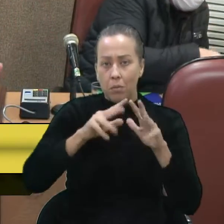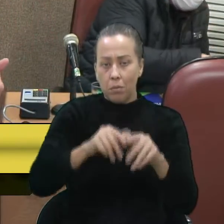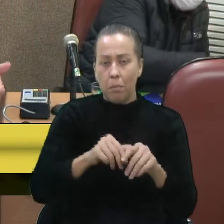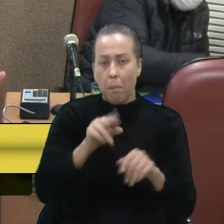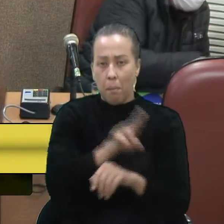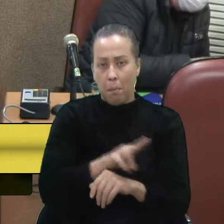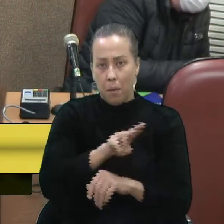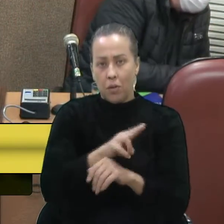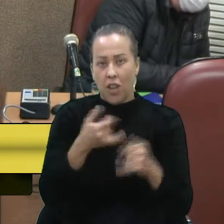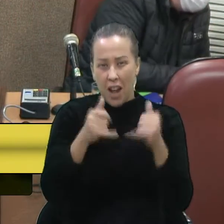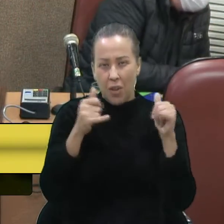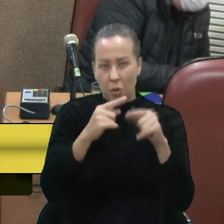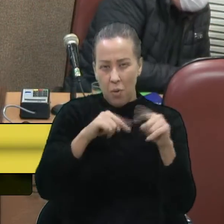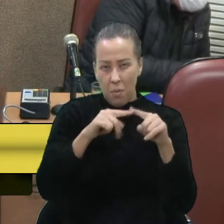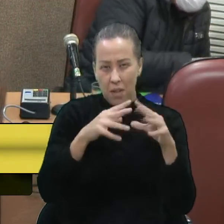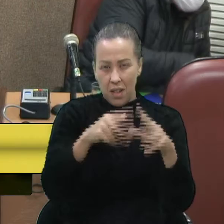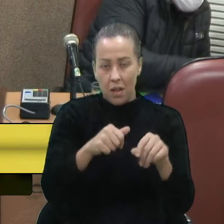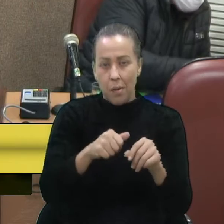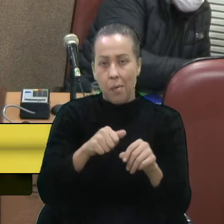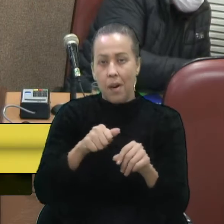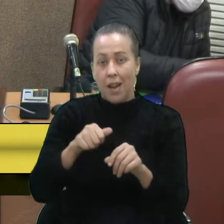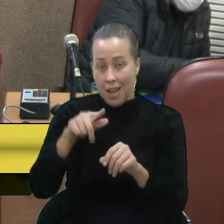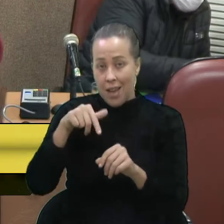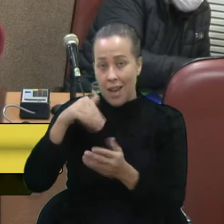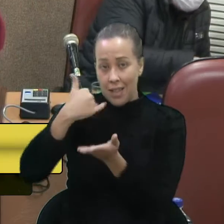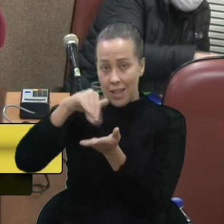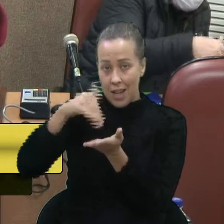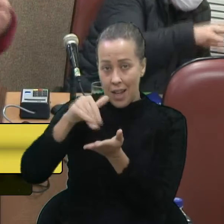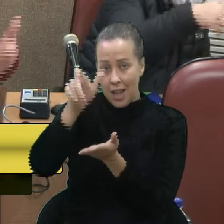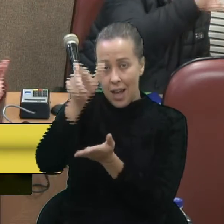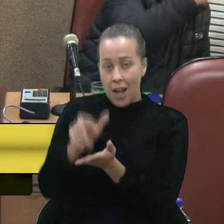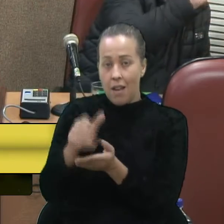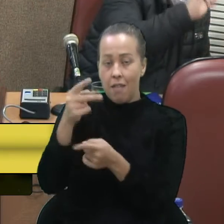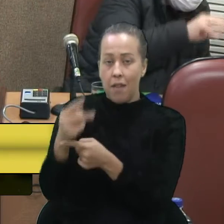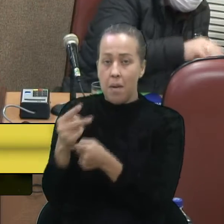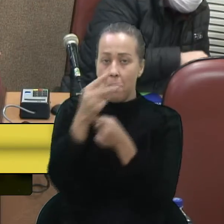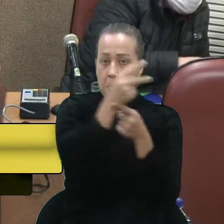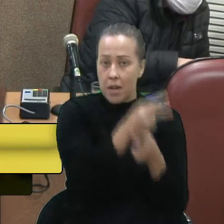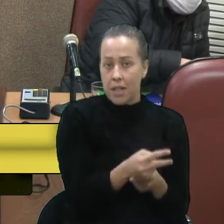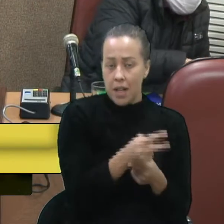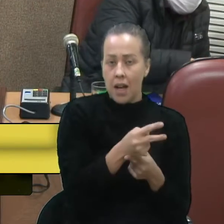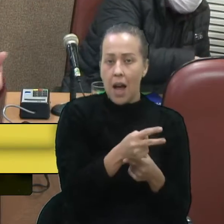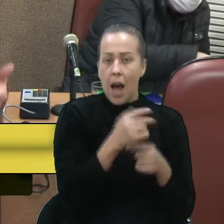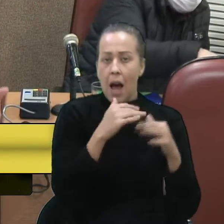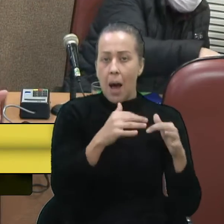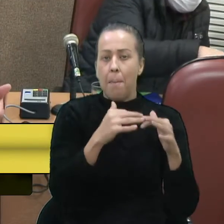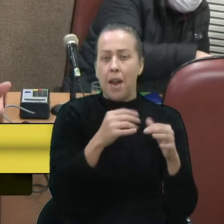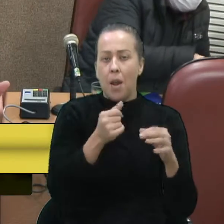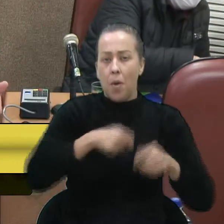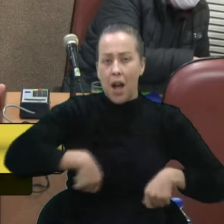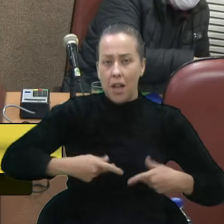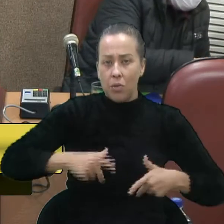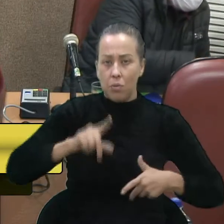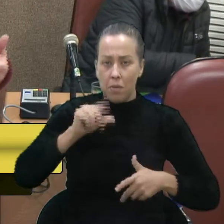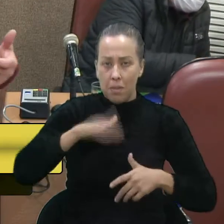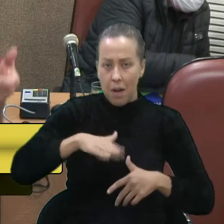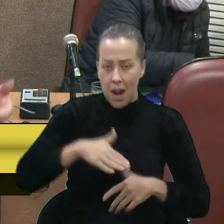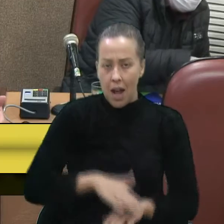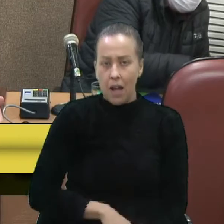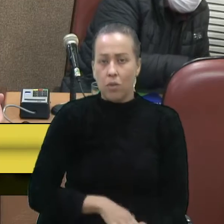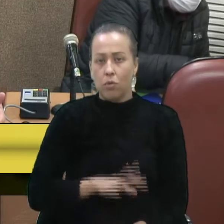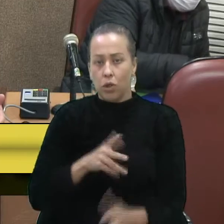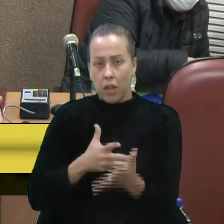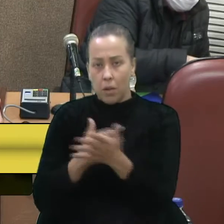da Educação, através da secretária, vão emprestar aparelhos de menor custo, está sendo